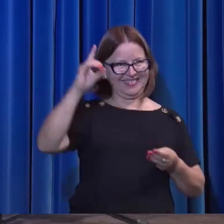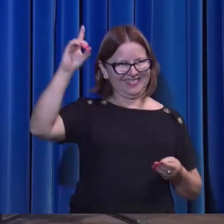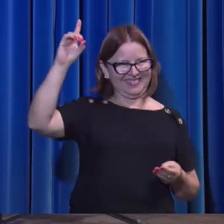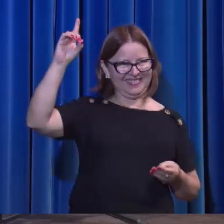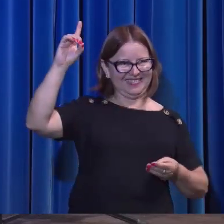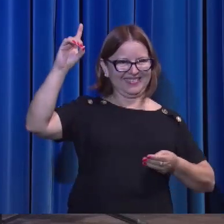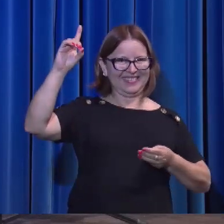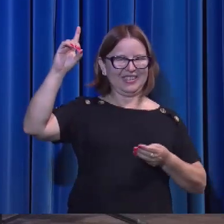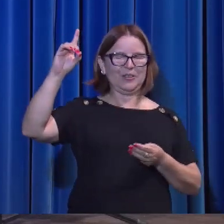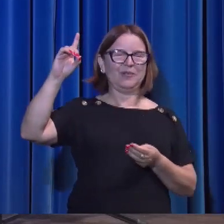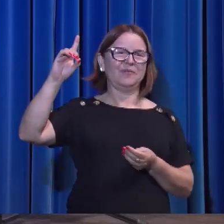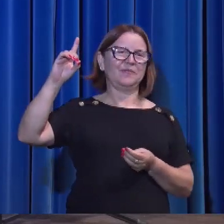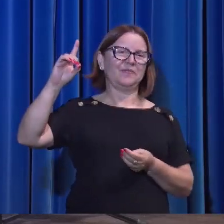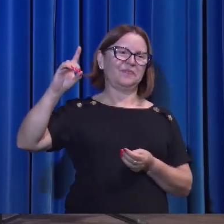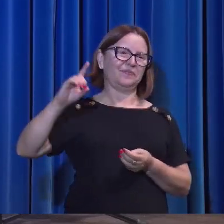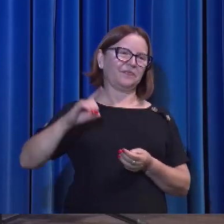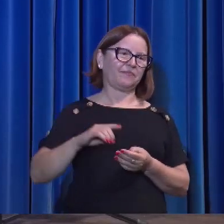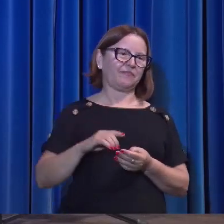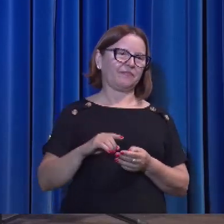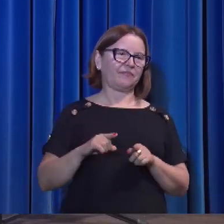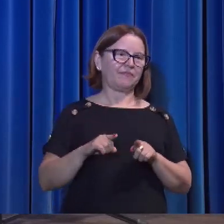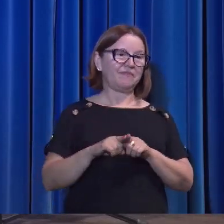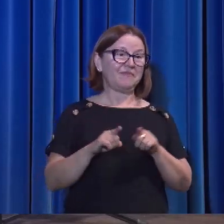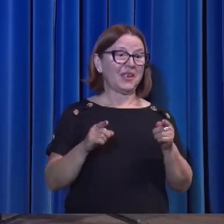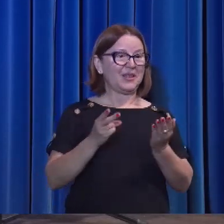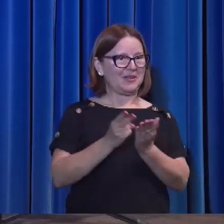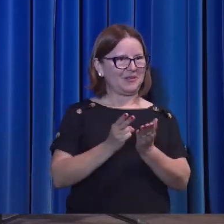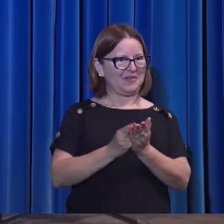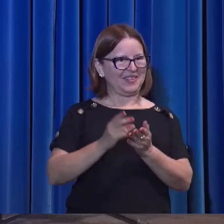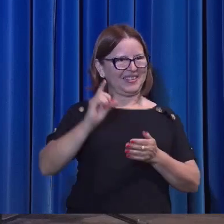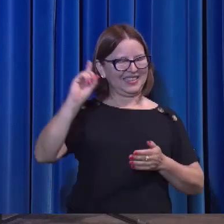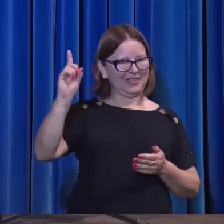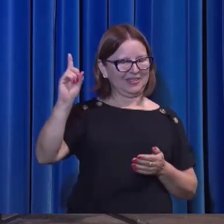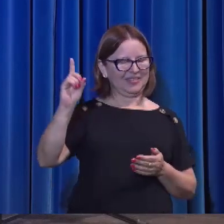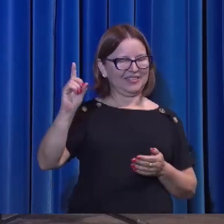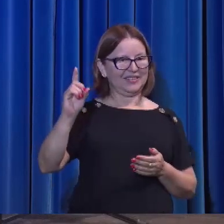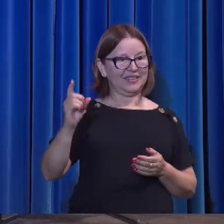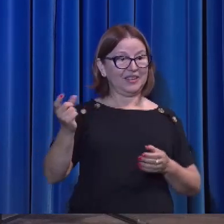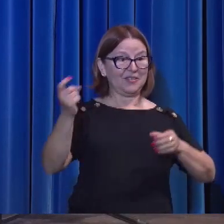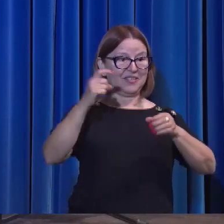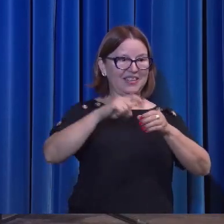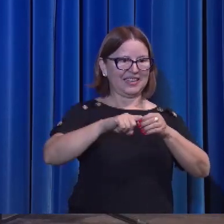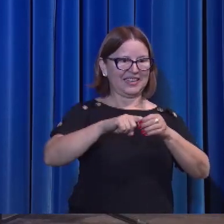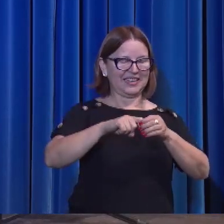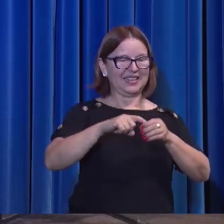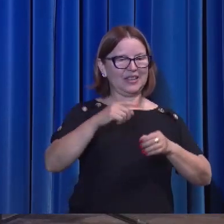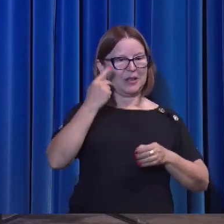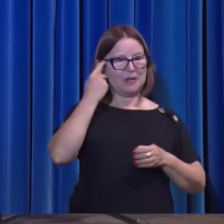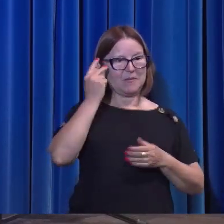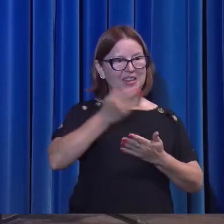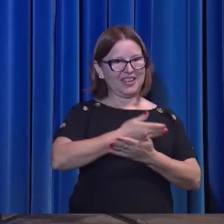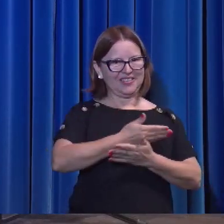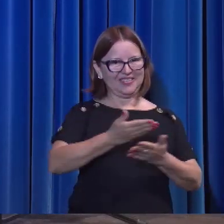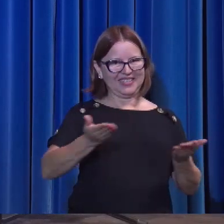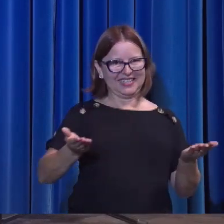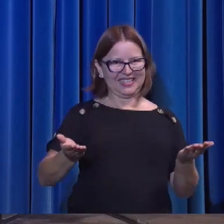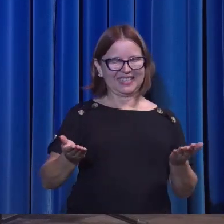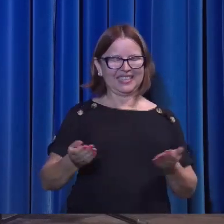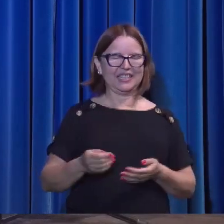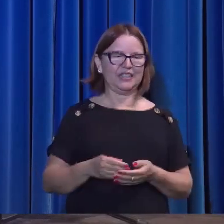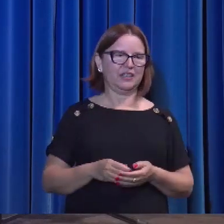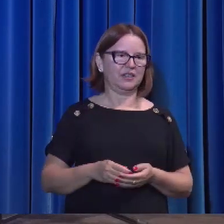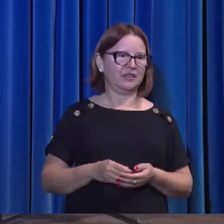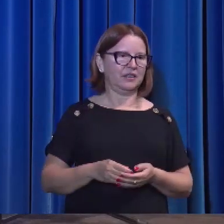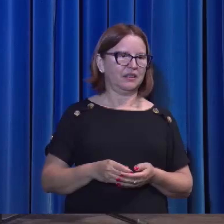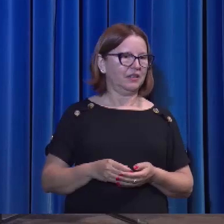que em três pessoas. Mas é o mesmo Deus. Eu voltarei para vós outros. Não